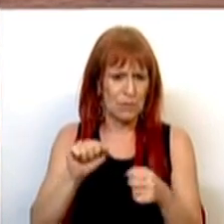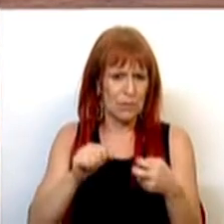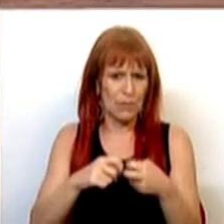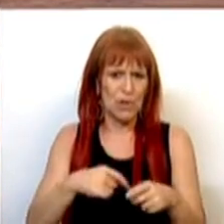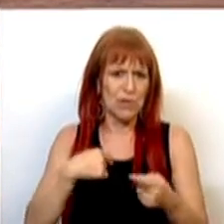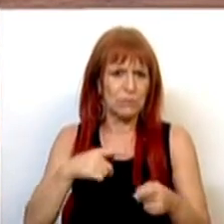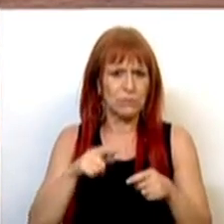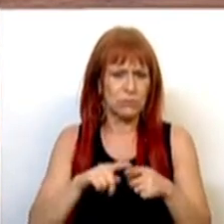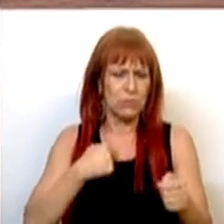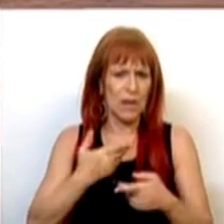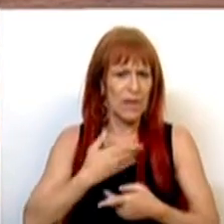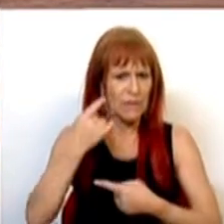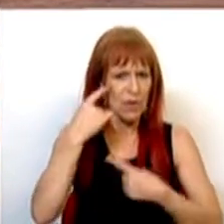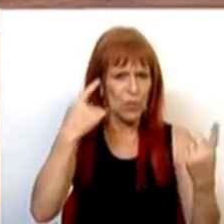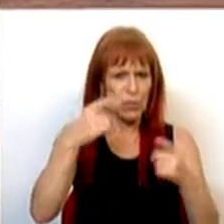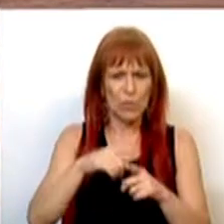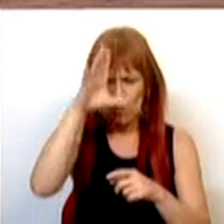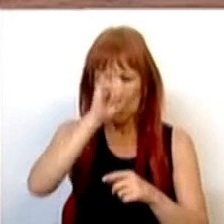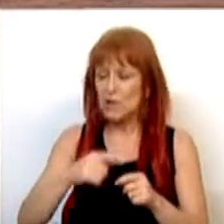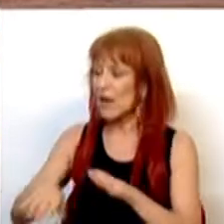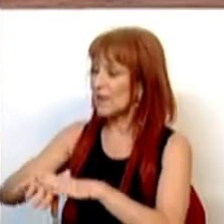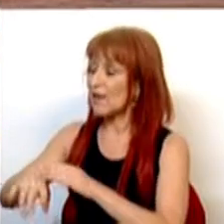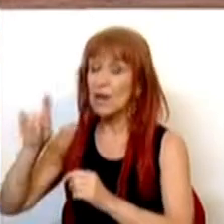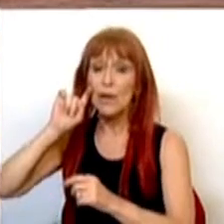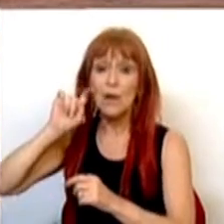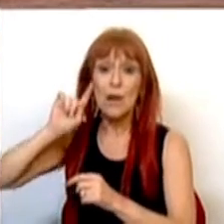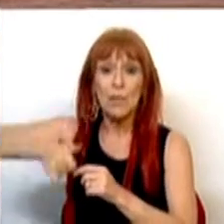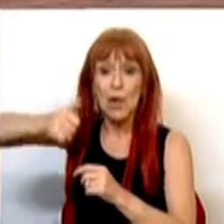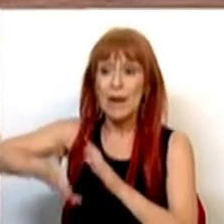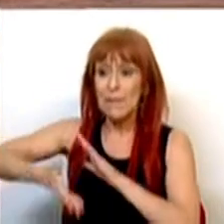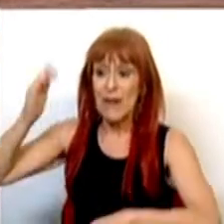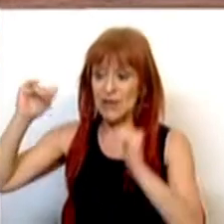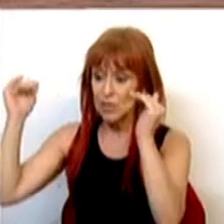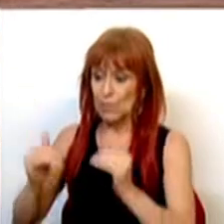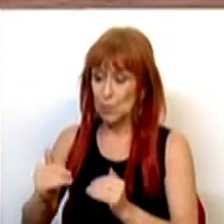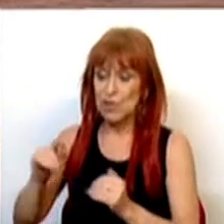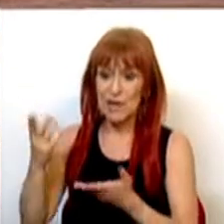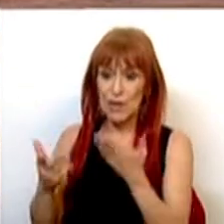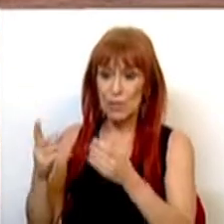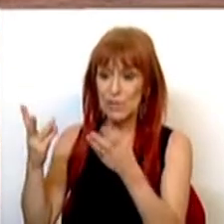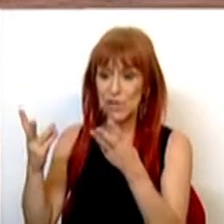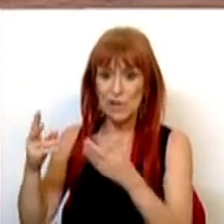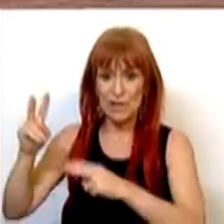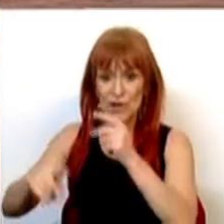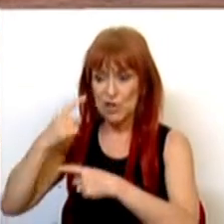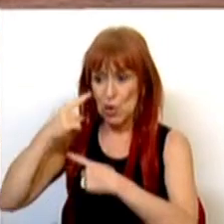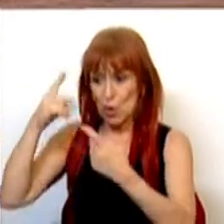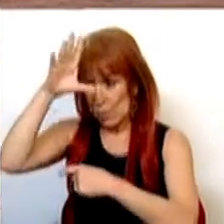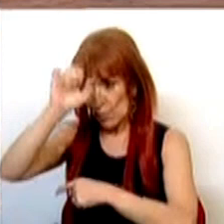da dívida pública. E quem à direita defendia a maior prioridade à redução da dívida e ao equilíbrio das finanças públicas está agora